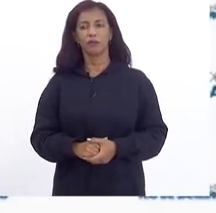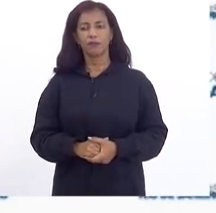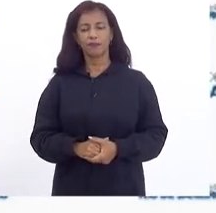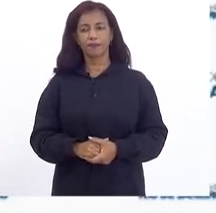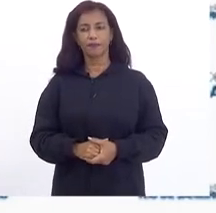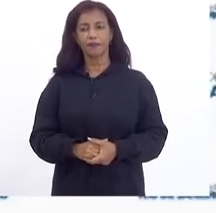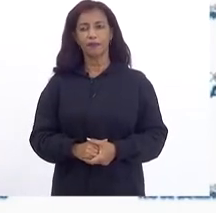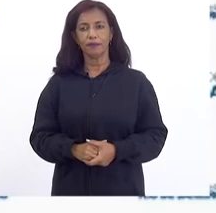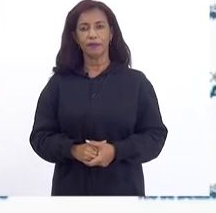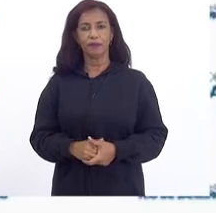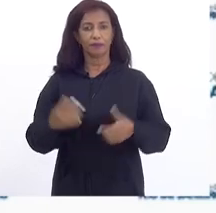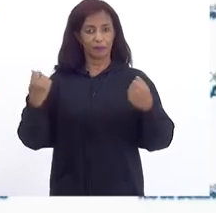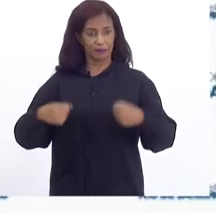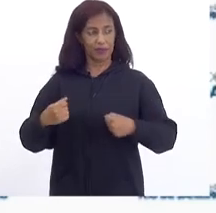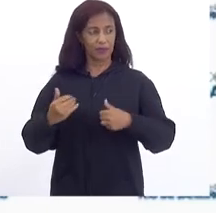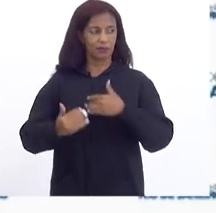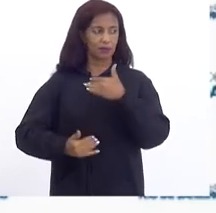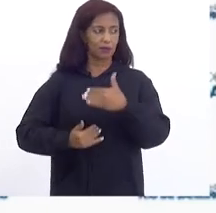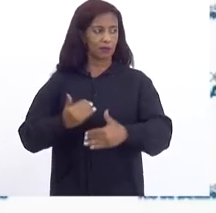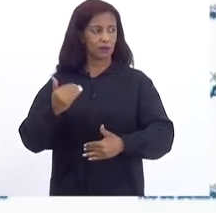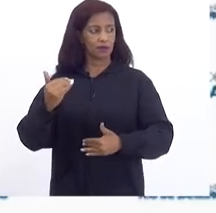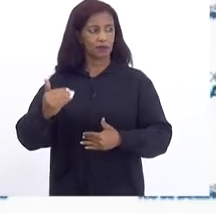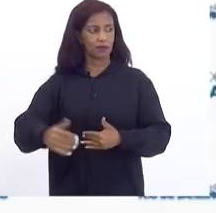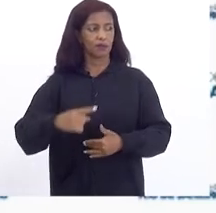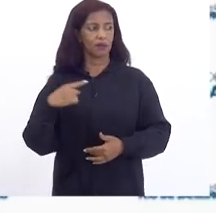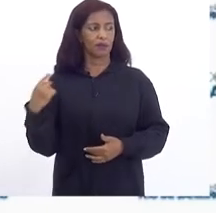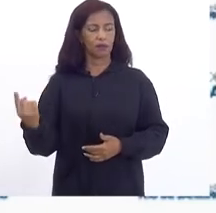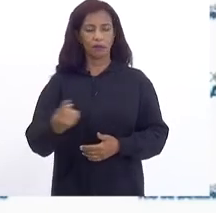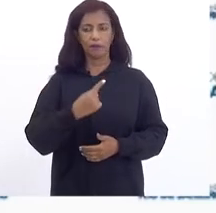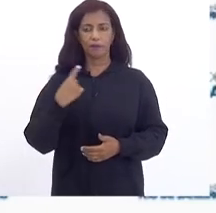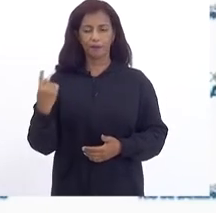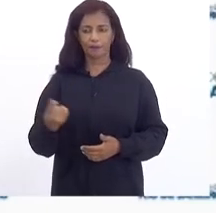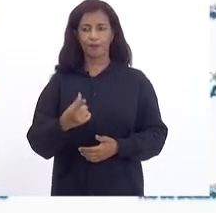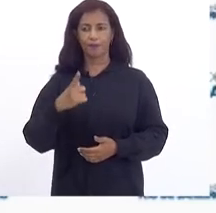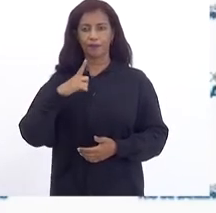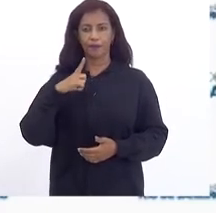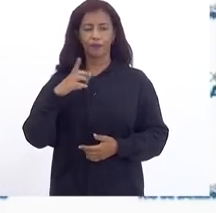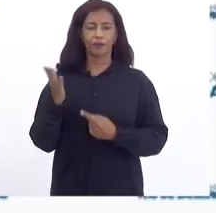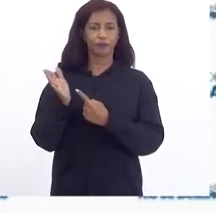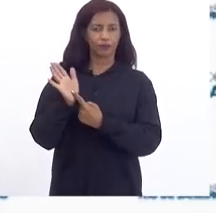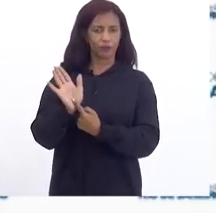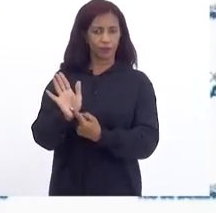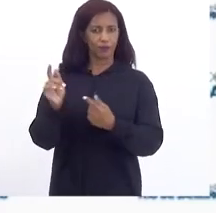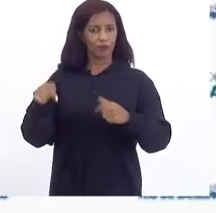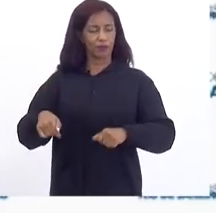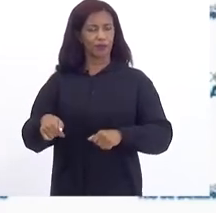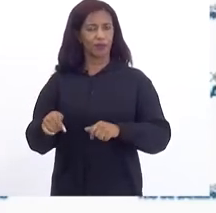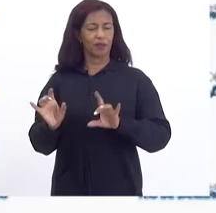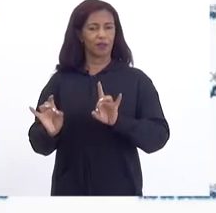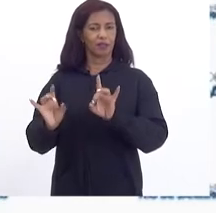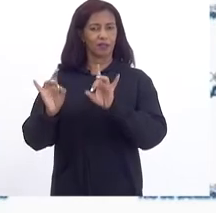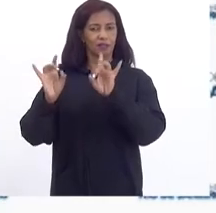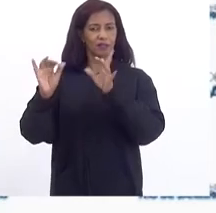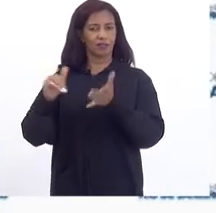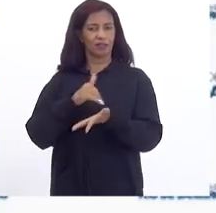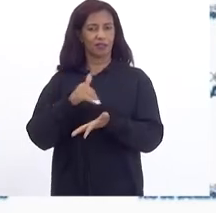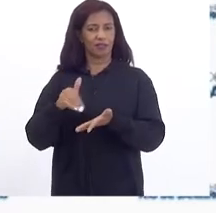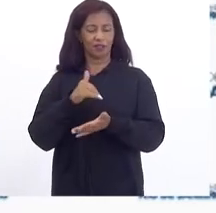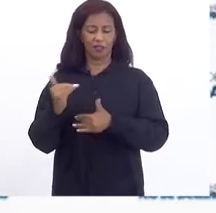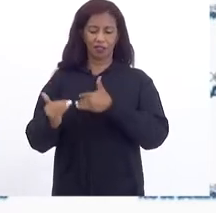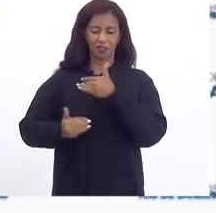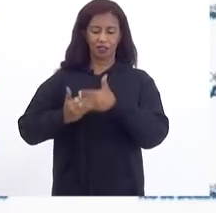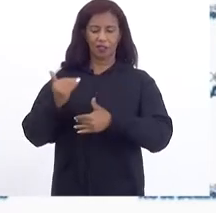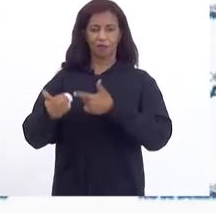Preciso avançar Nós temos Mostrado aqui Especialmente A Secretaria De Desenvolvimento